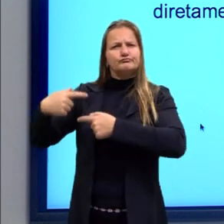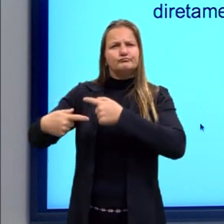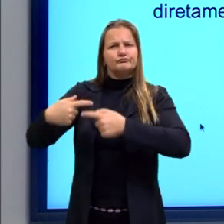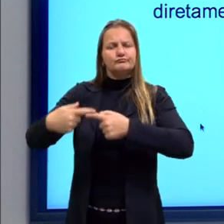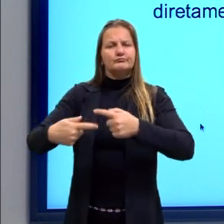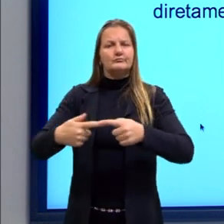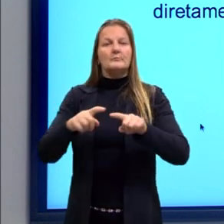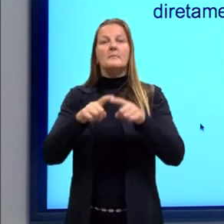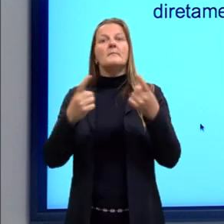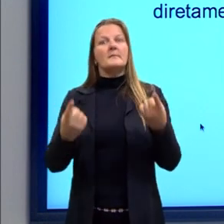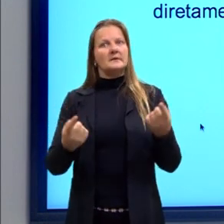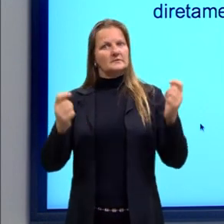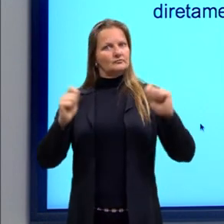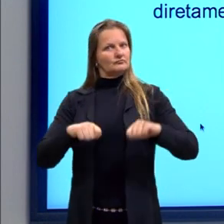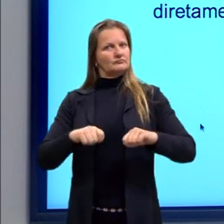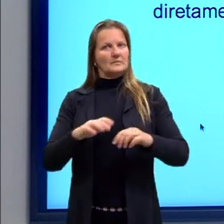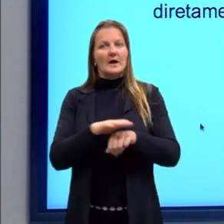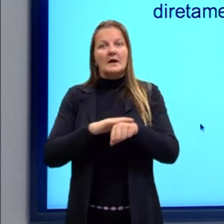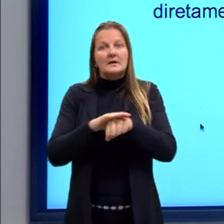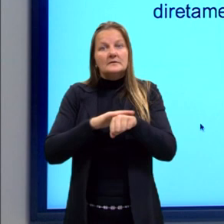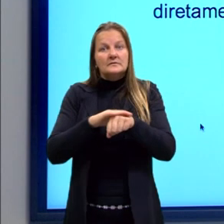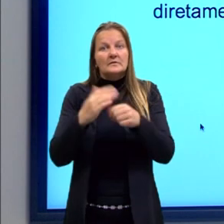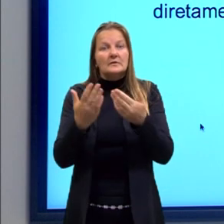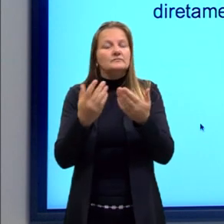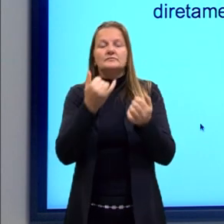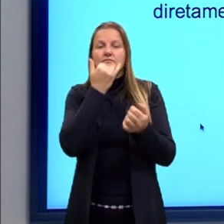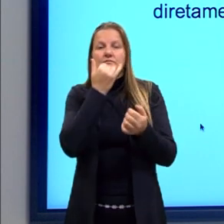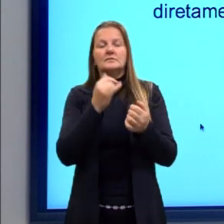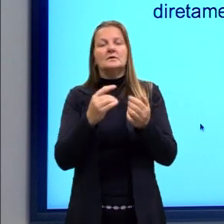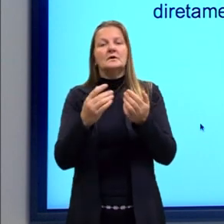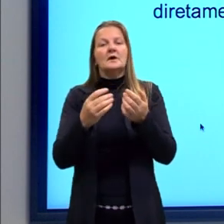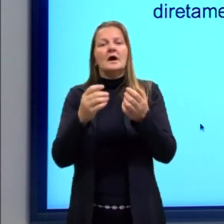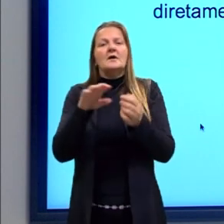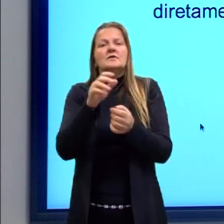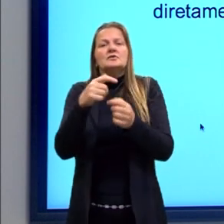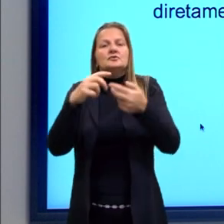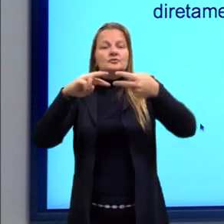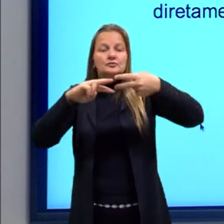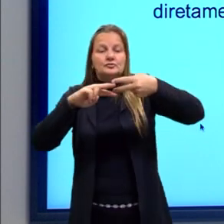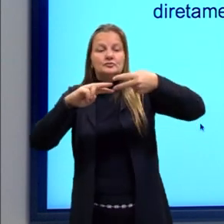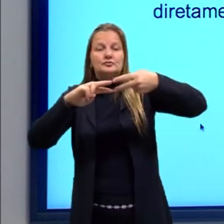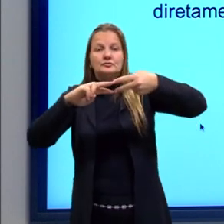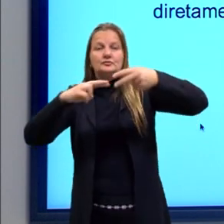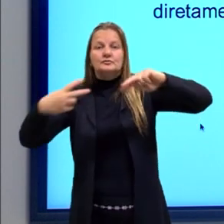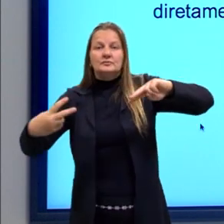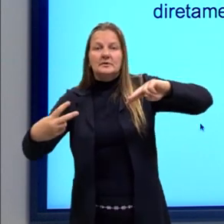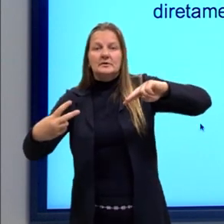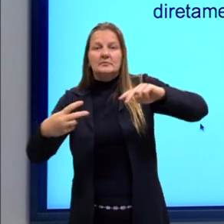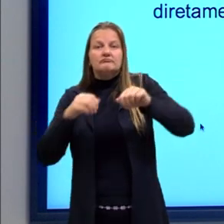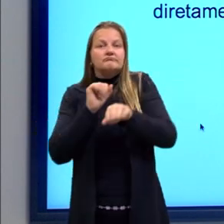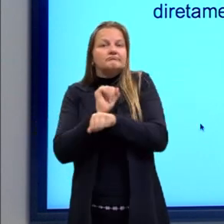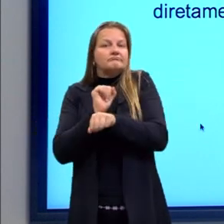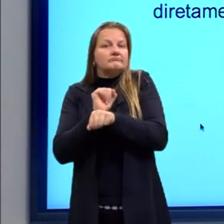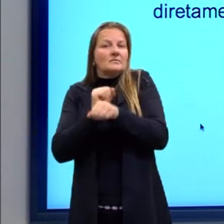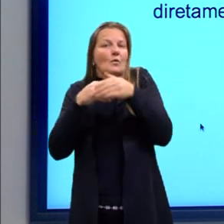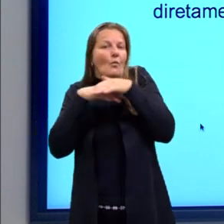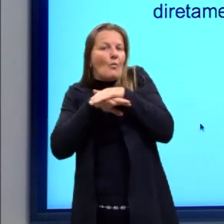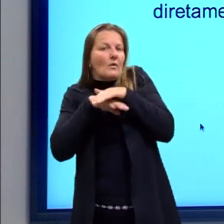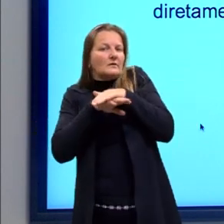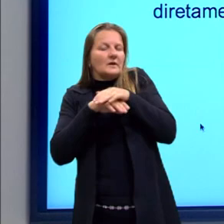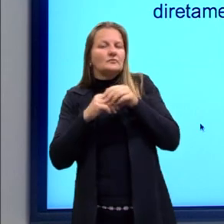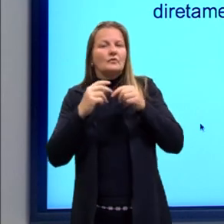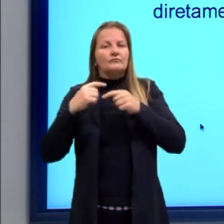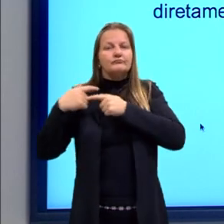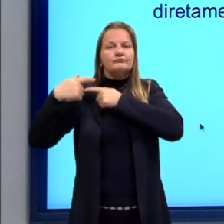isso não impossibilita que o portador do gene adormecido, né, entre aspas, o passe para os seus descendentes.